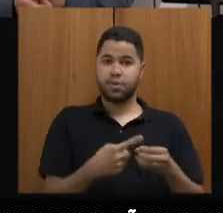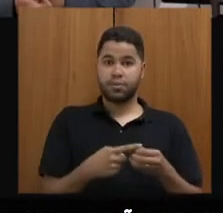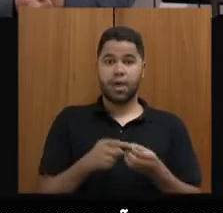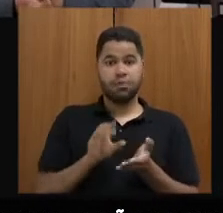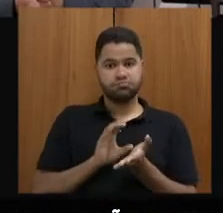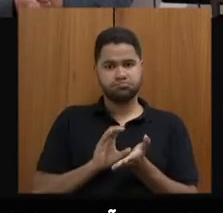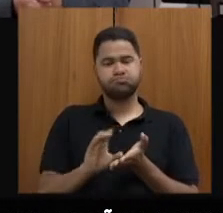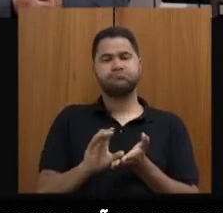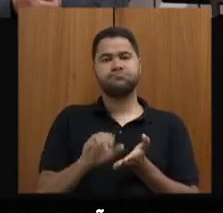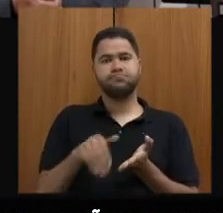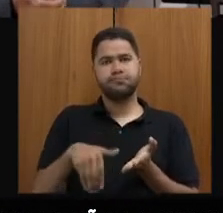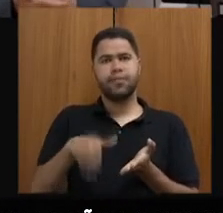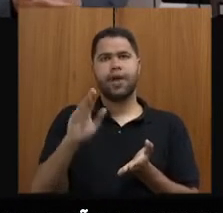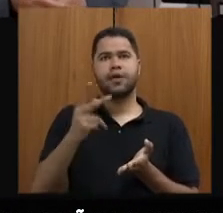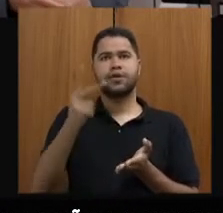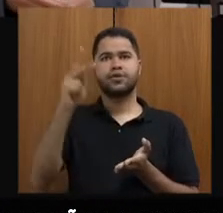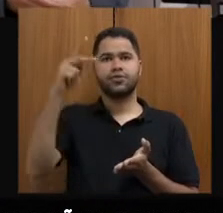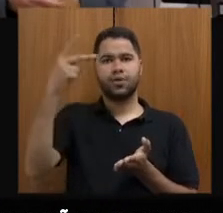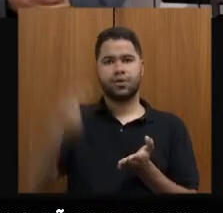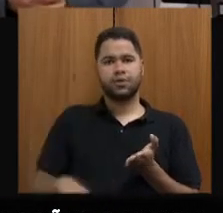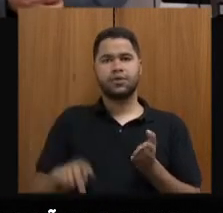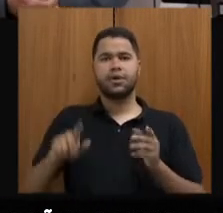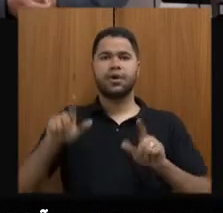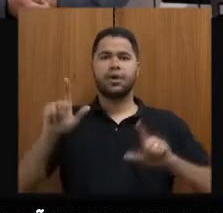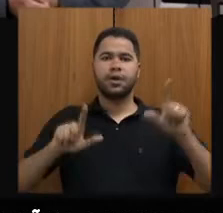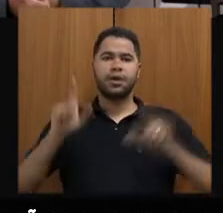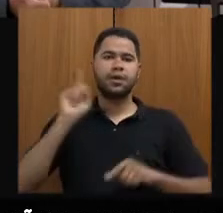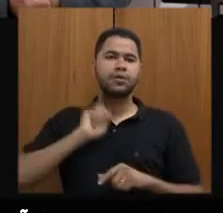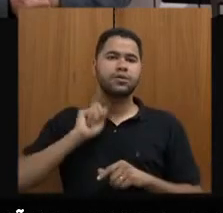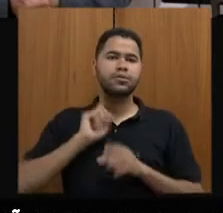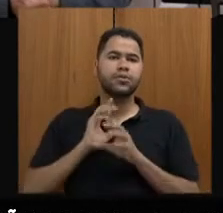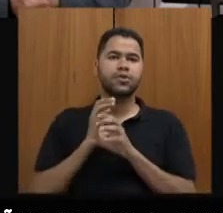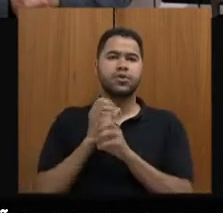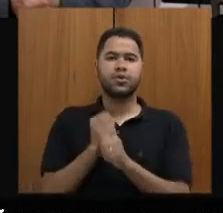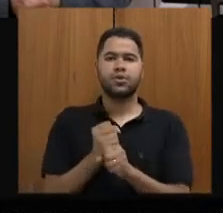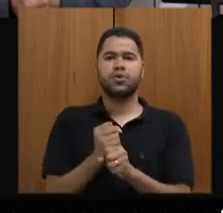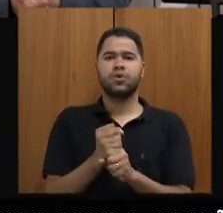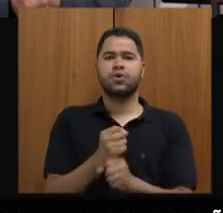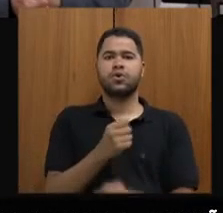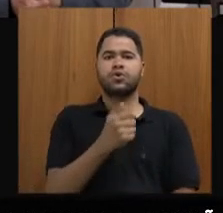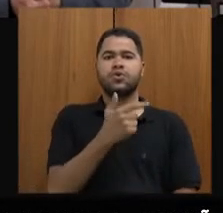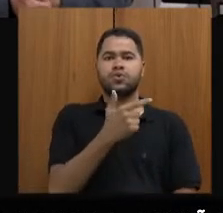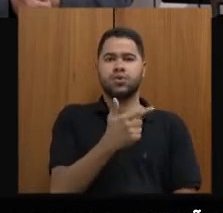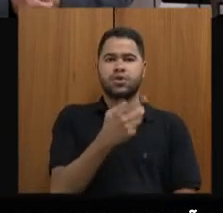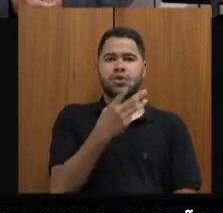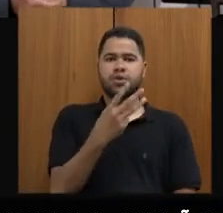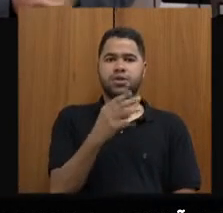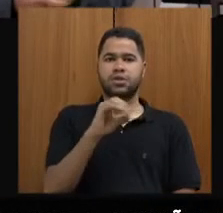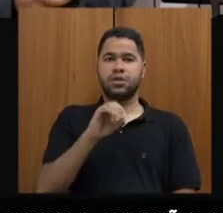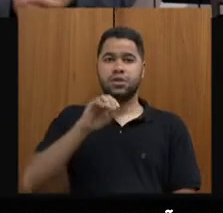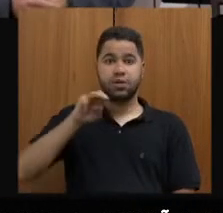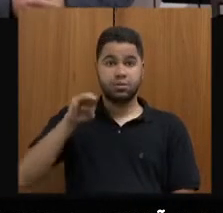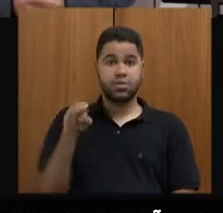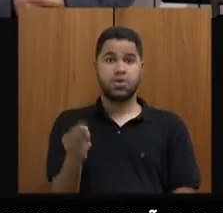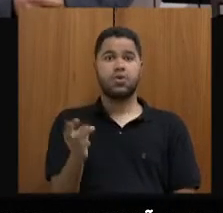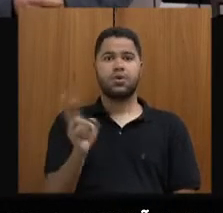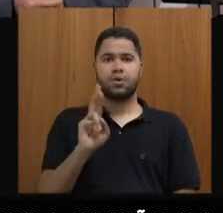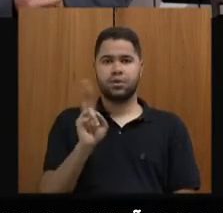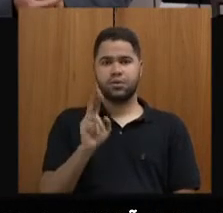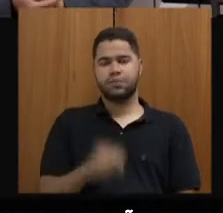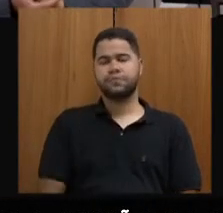investimento histórico na Rede Minas, somando o valor de 230 milhões de reais.